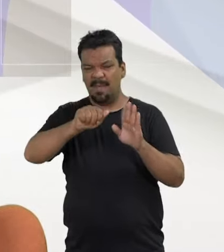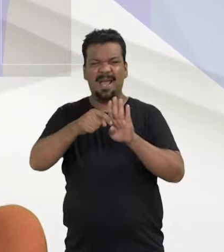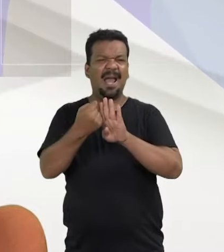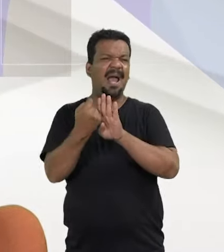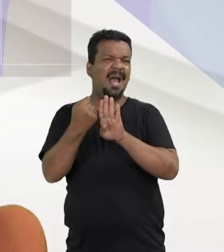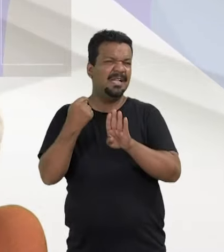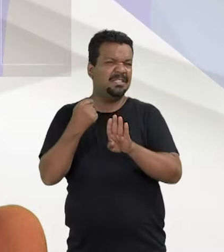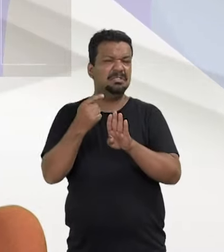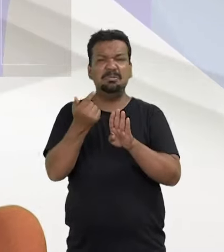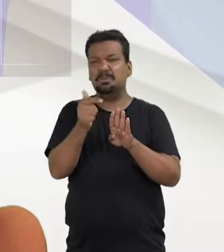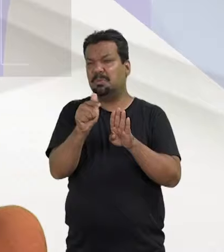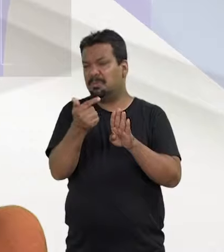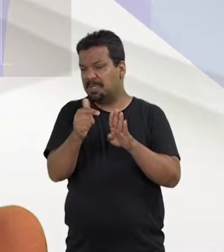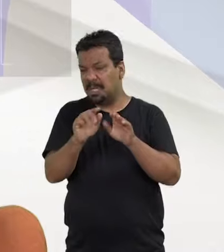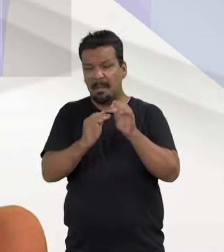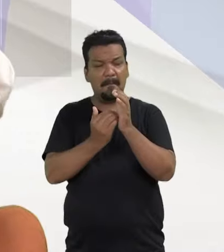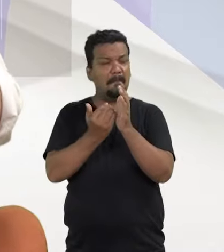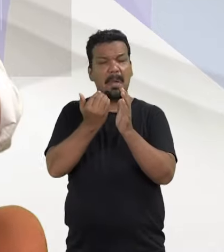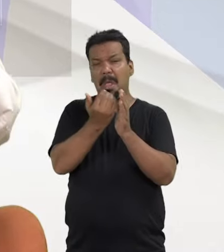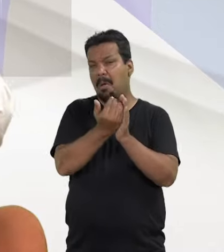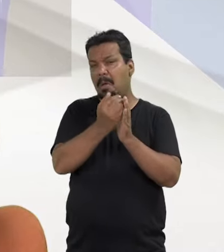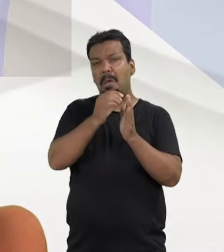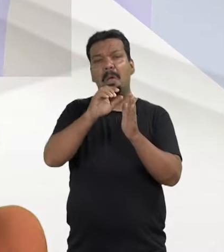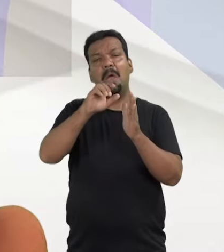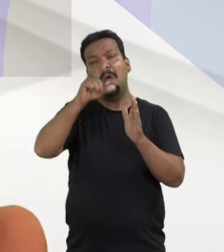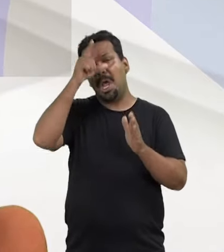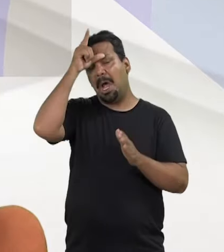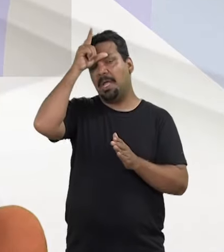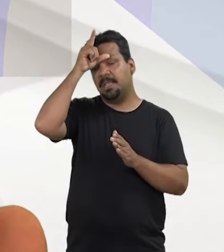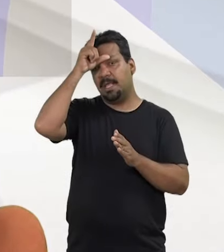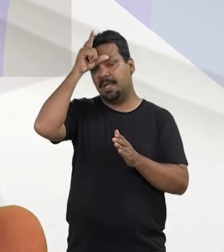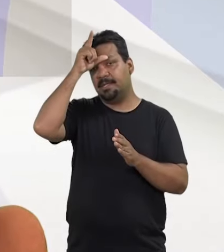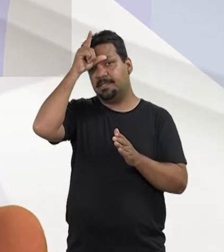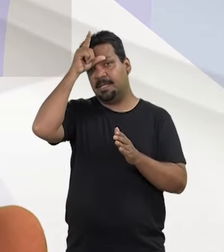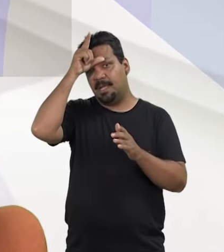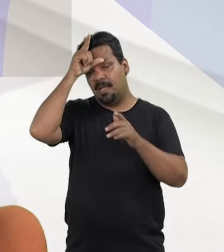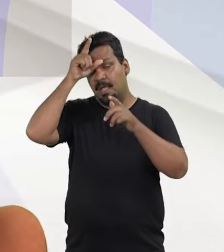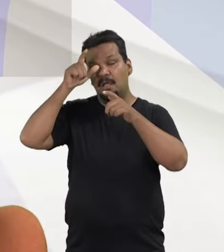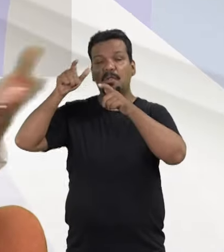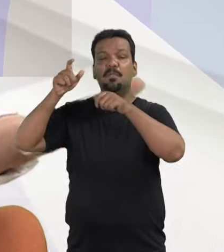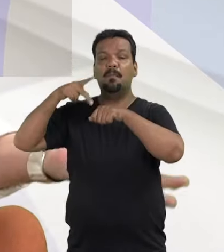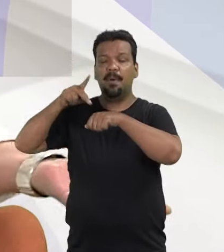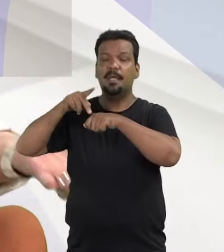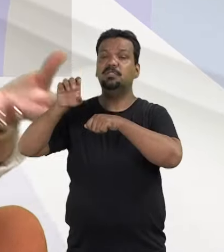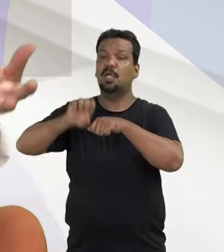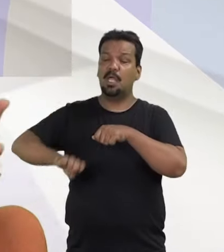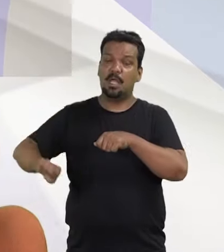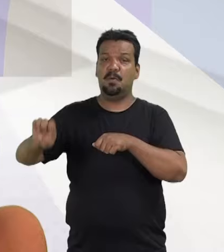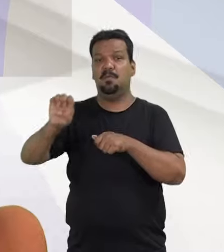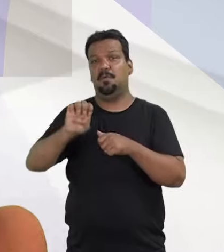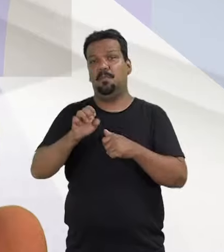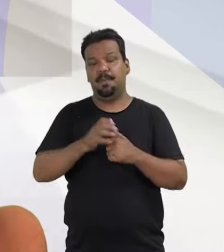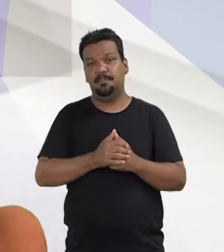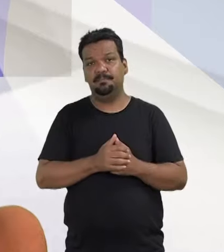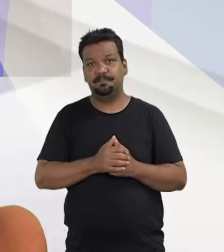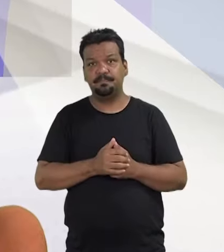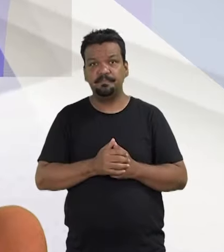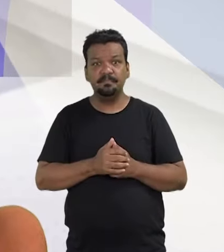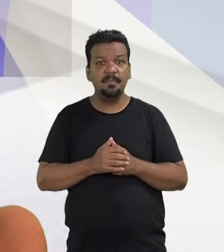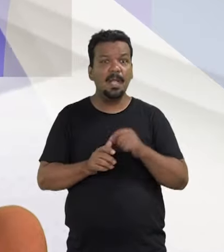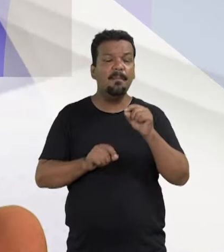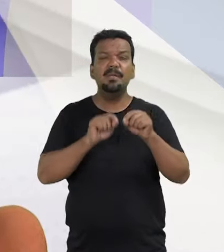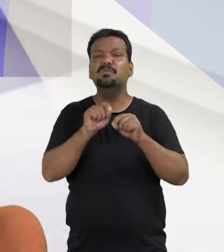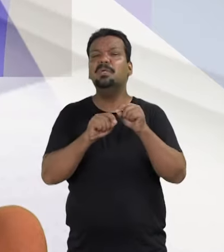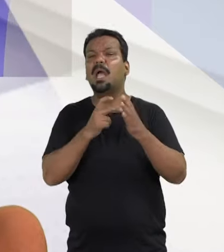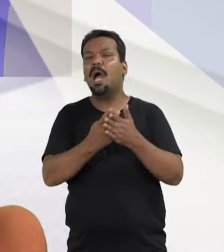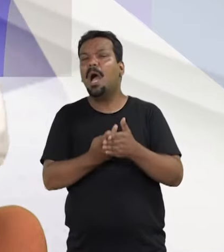-americano, naquela época nem havia maior liderança política no continente europeu do que a Angela Merkel. Agora, o